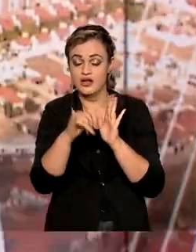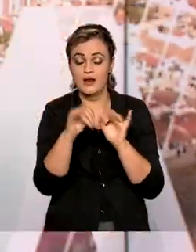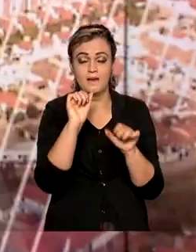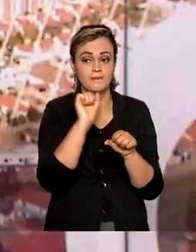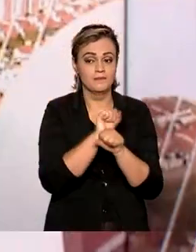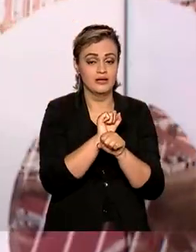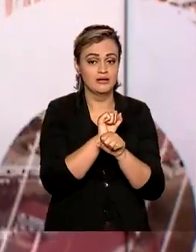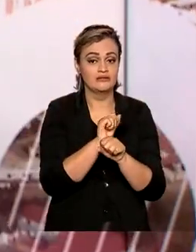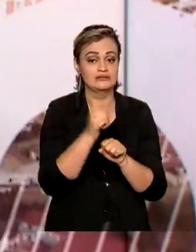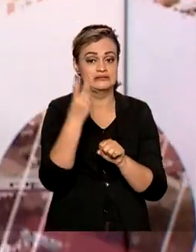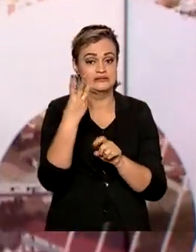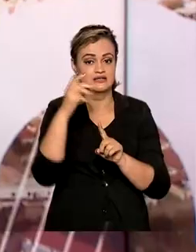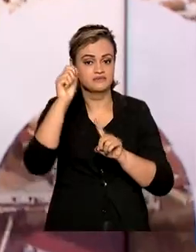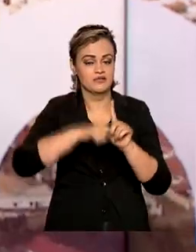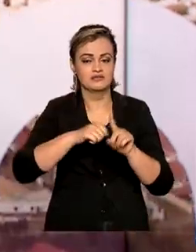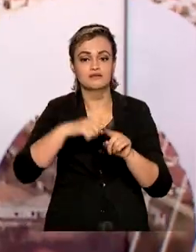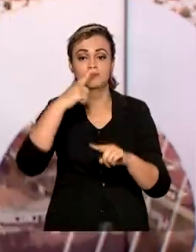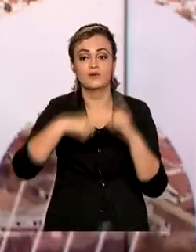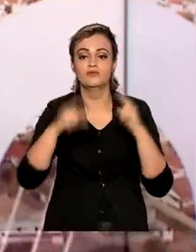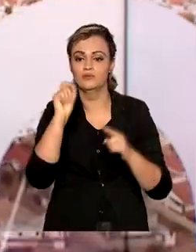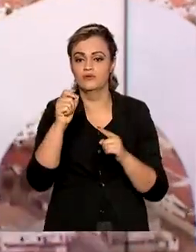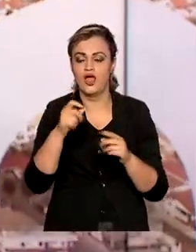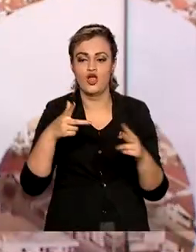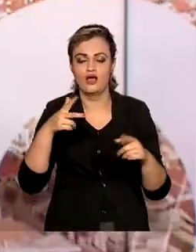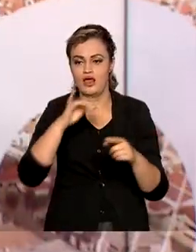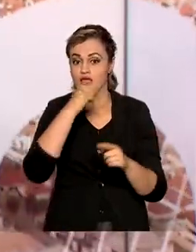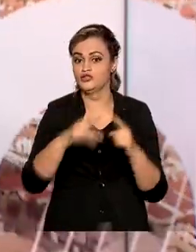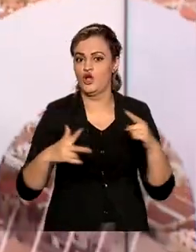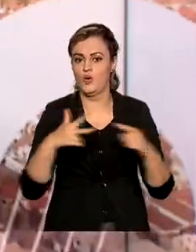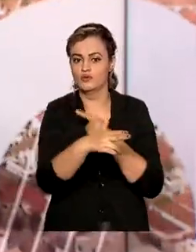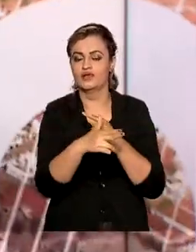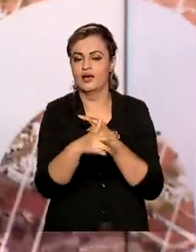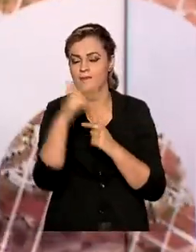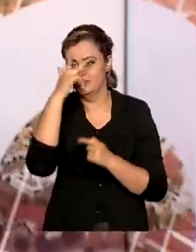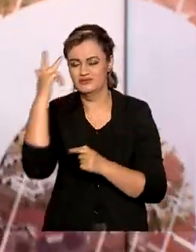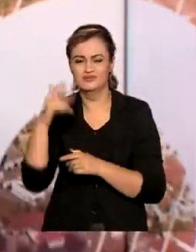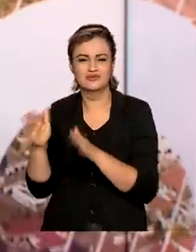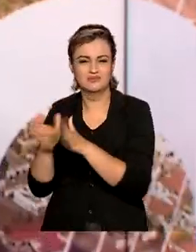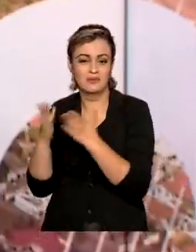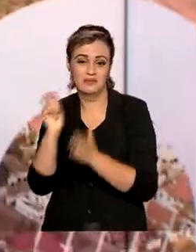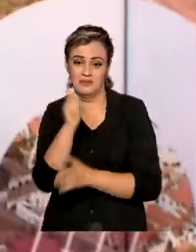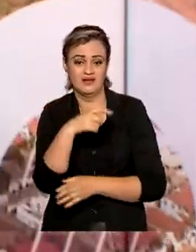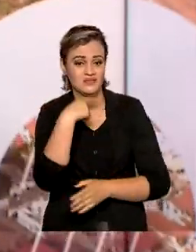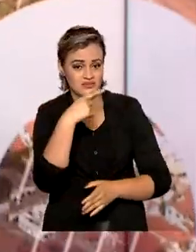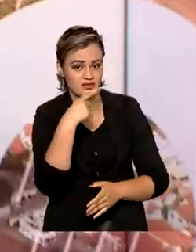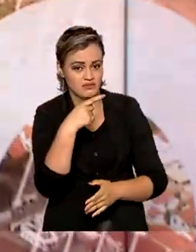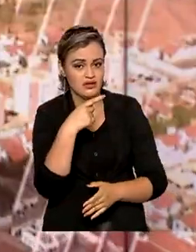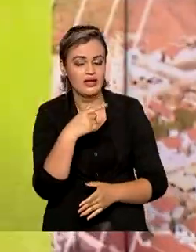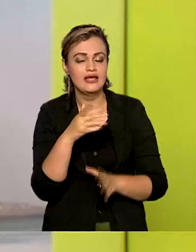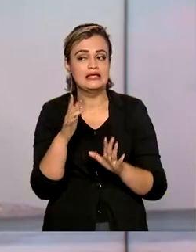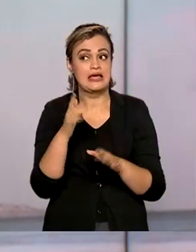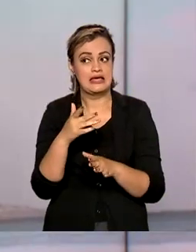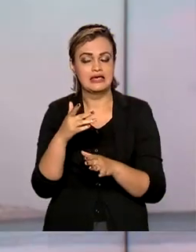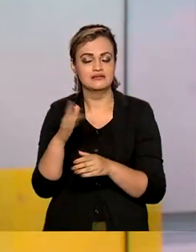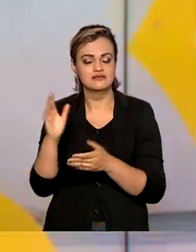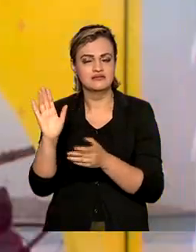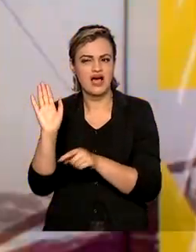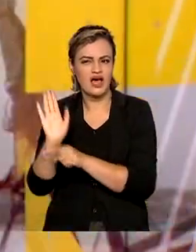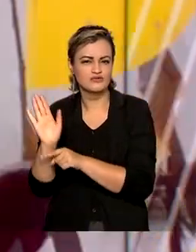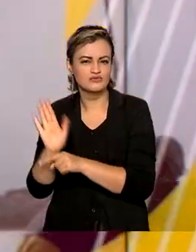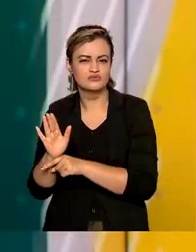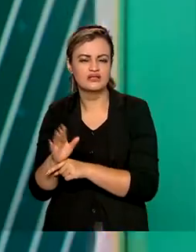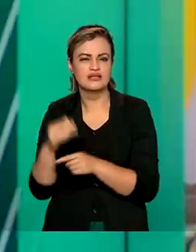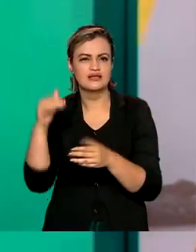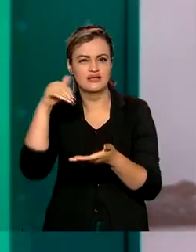proibição do corte de energia por falta de pagamento para os consumidores de baixa renda. O benefício estava previsto para acabar em